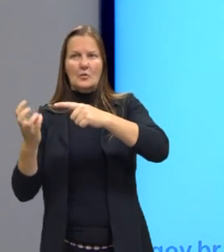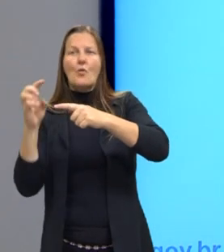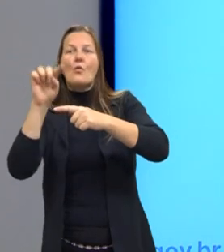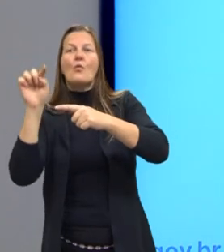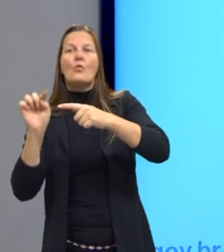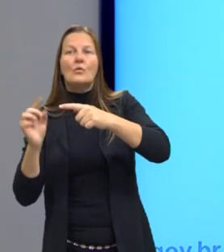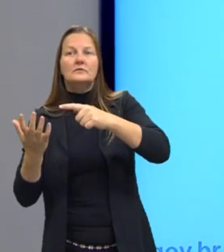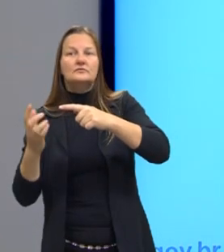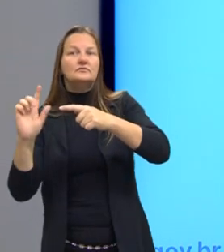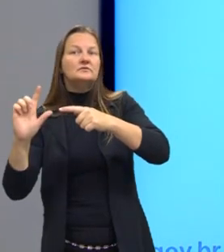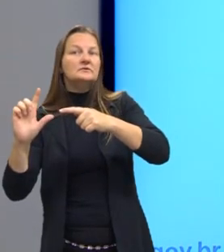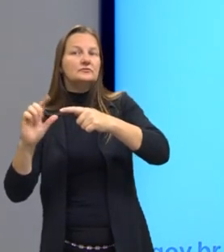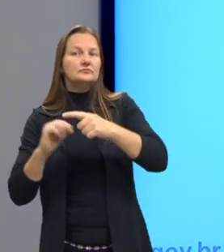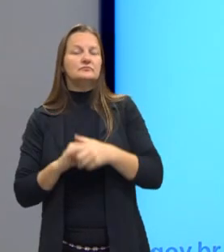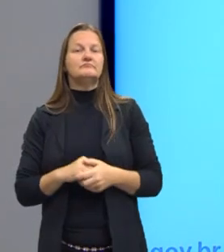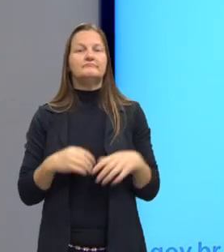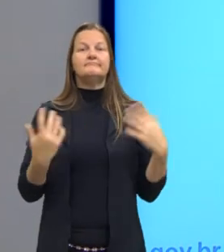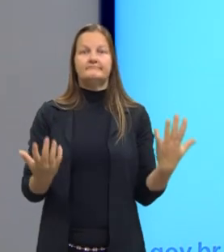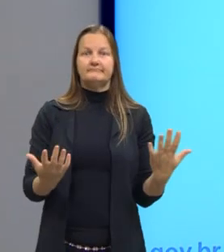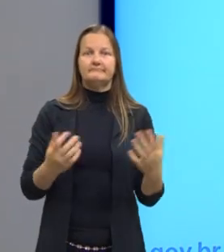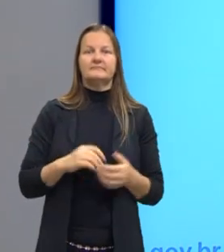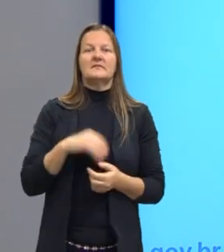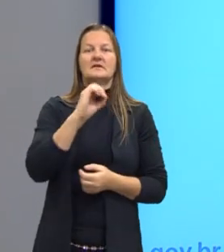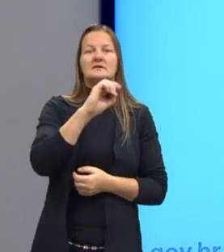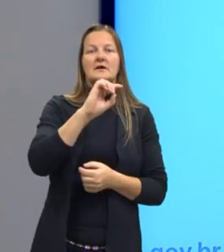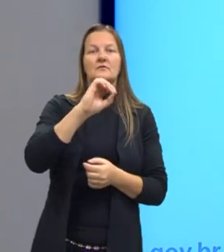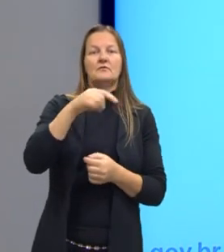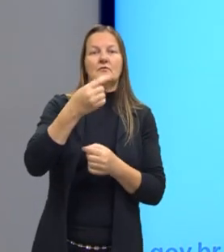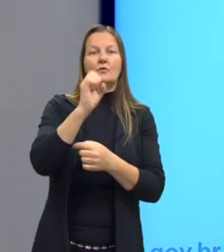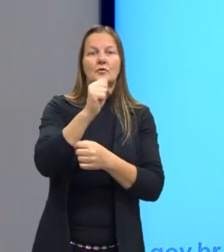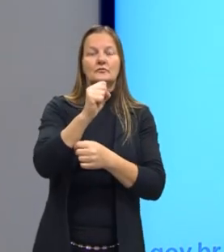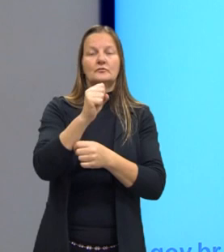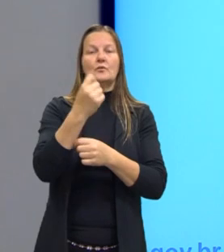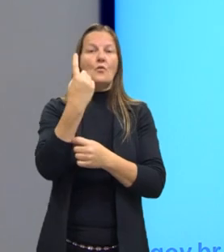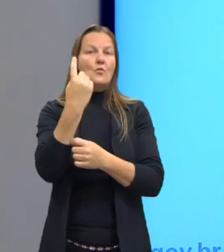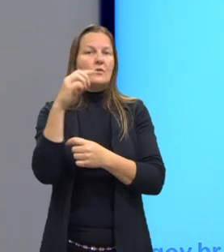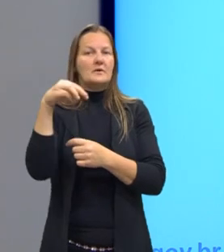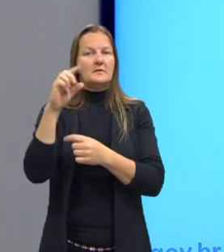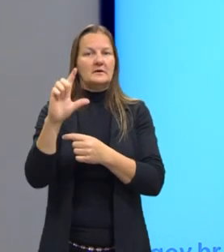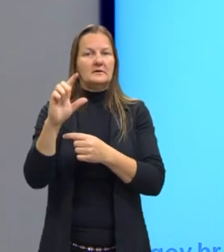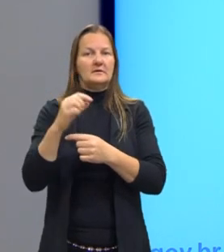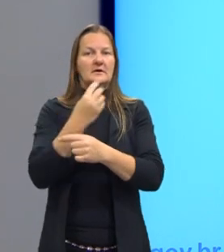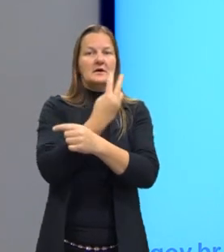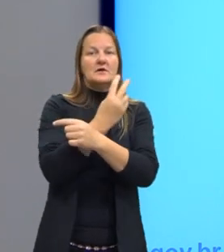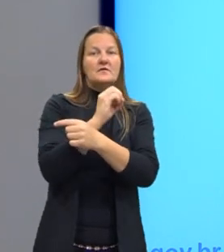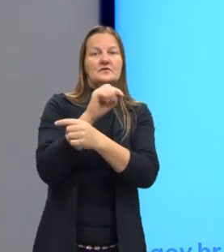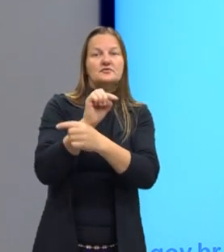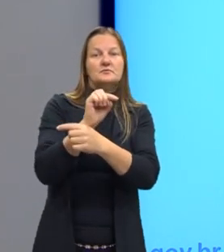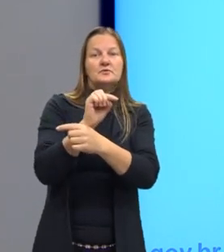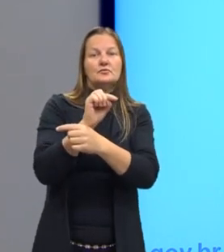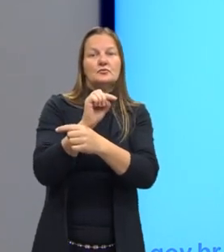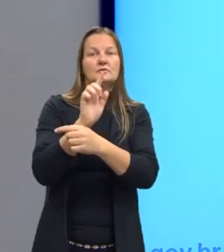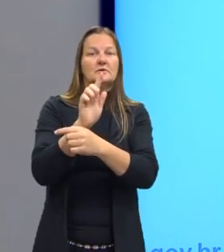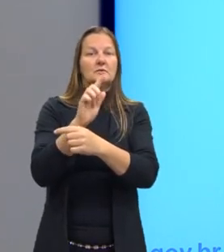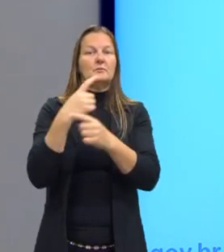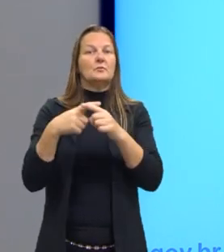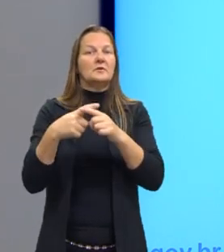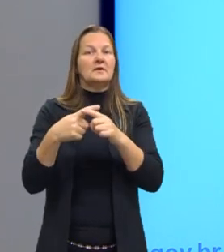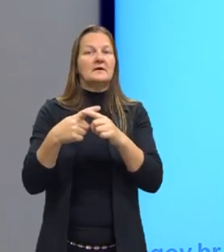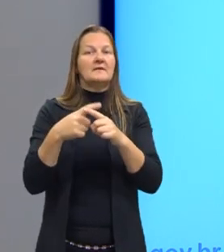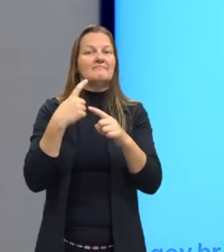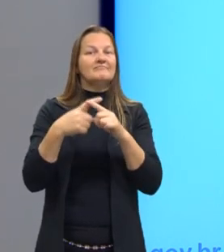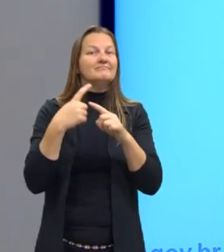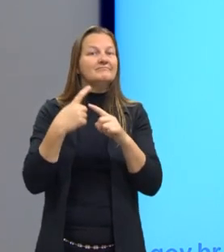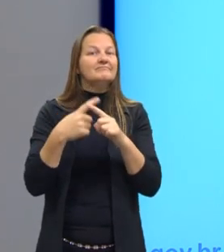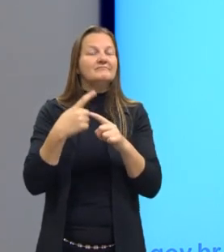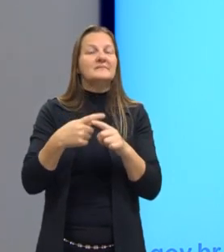litros? 0,8 gramas em 1 ml. 20 mil gramas, por quê? Porque é a quantidade de